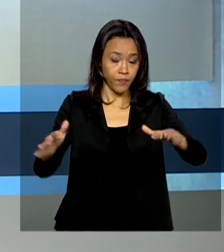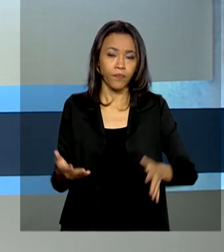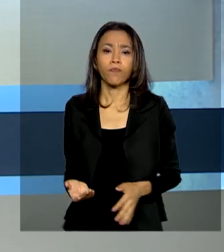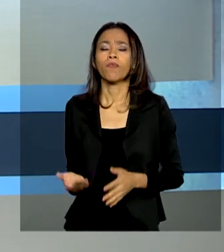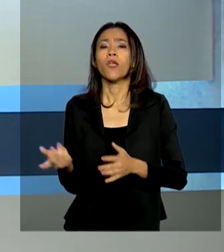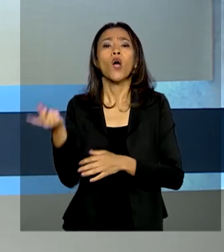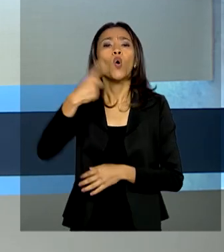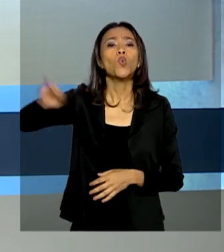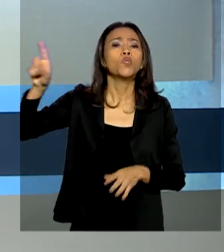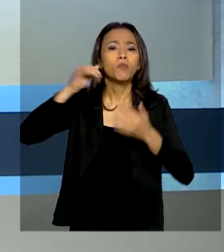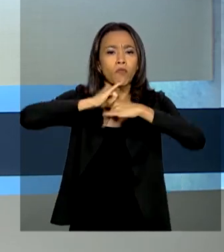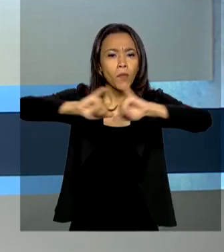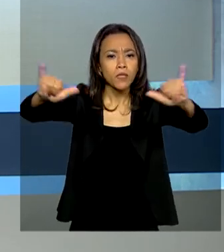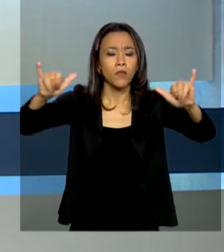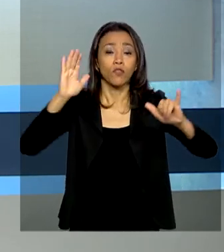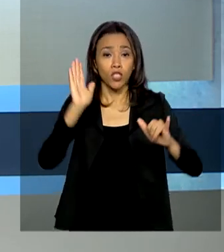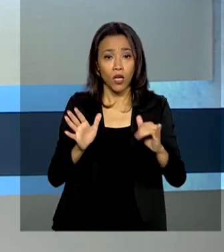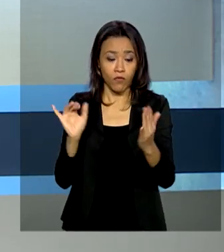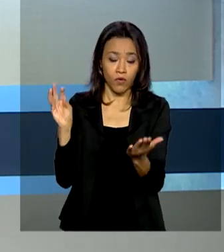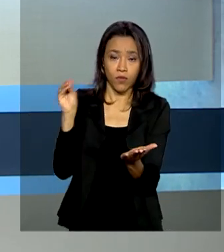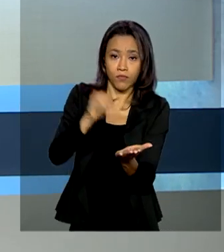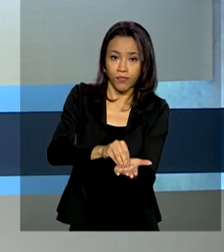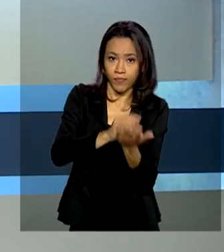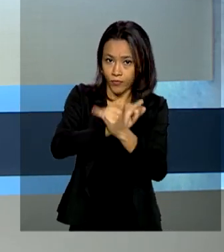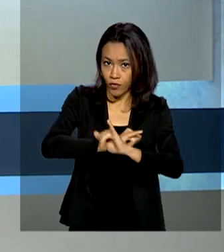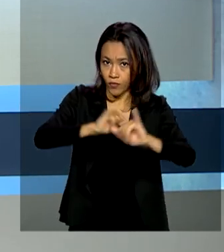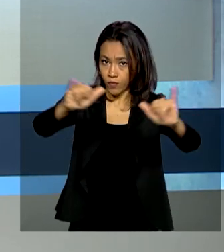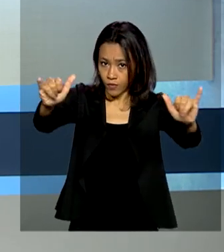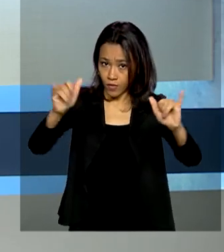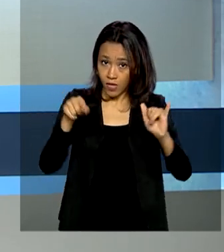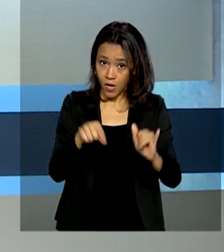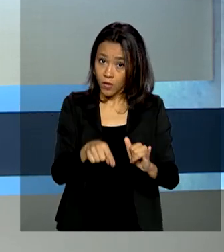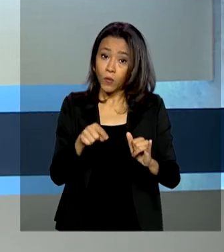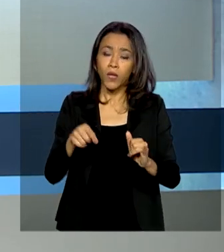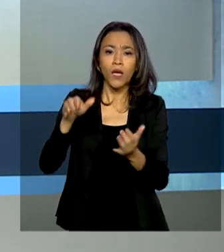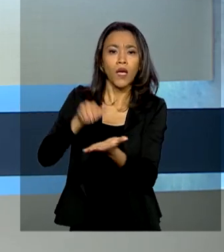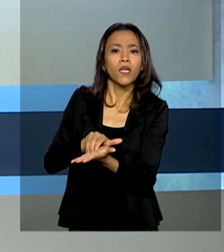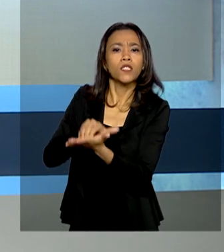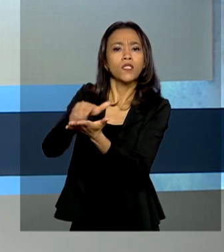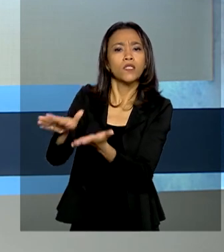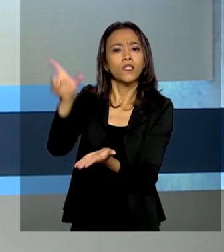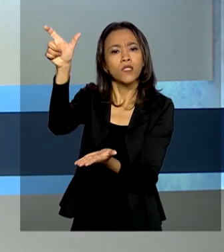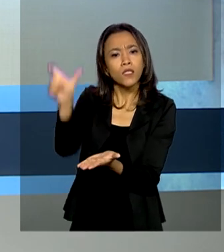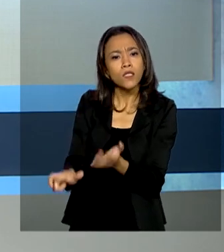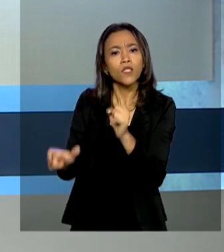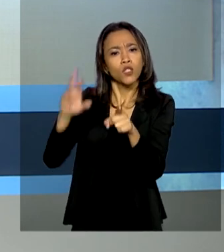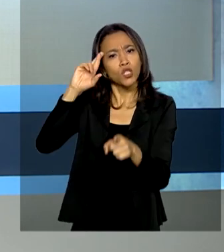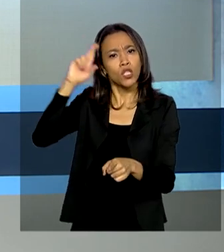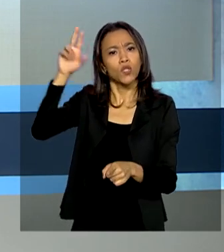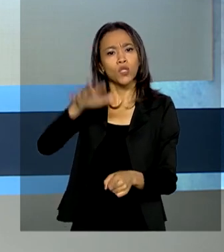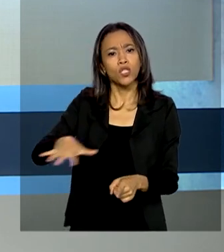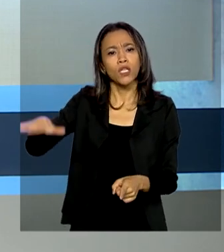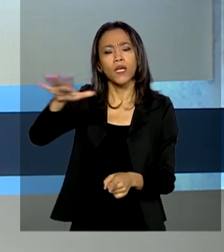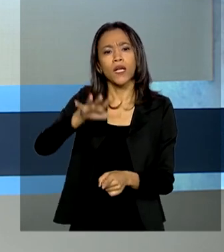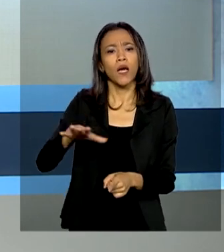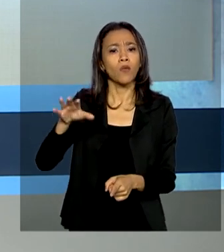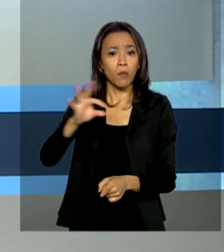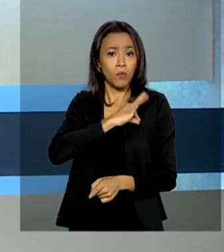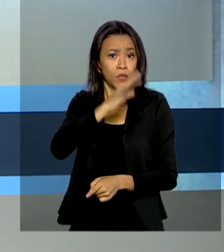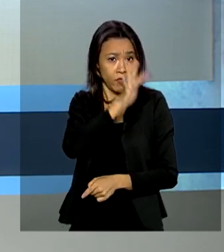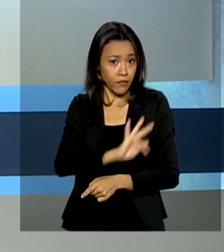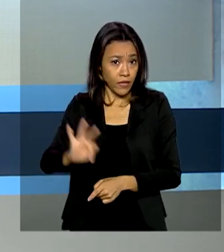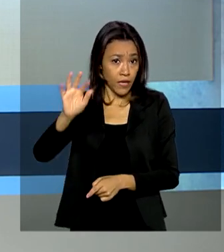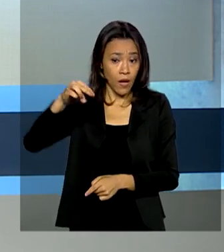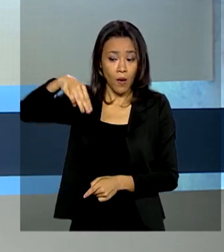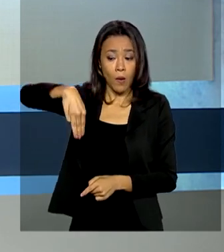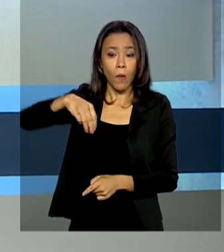Foi publicada no Diário Oficial da União desta sexta-feira a exoneração do Diretor-Geral da Polícia Federal, Maurício Valeixo. O